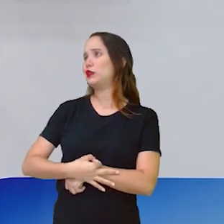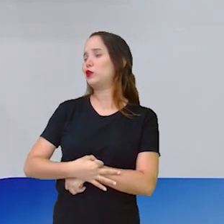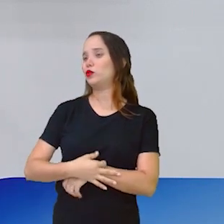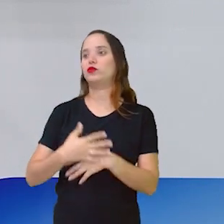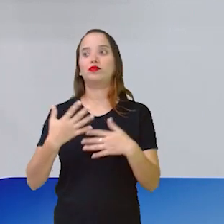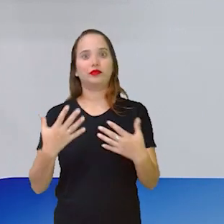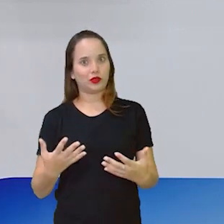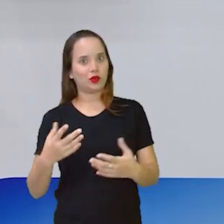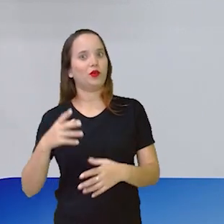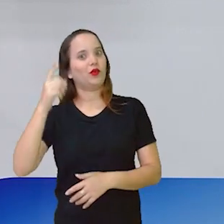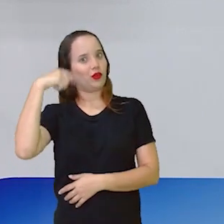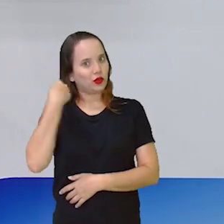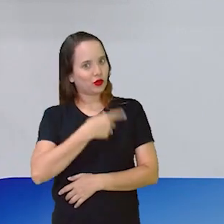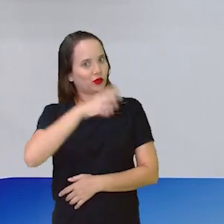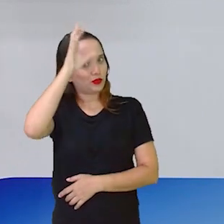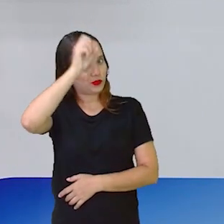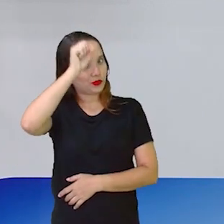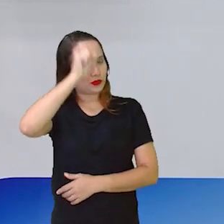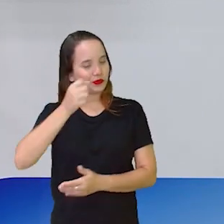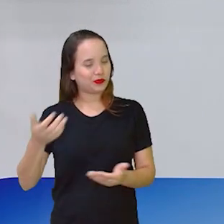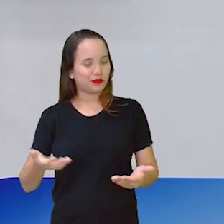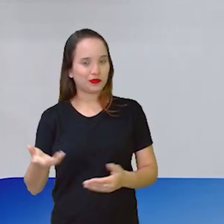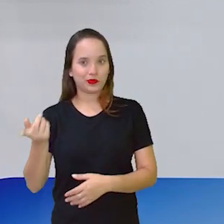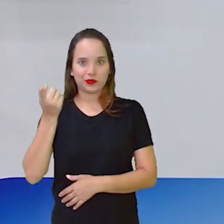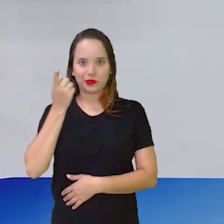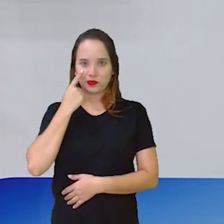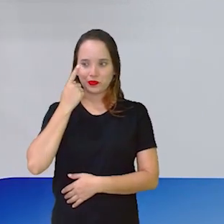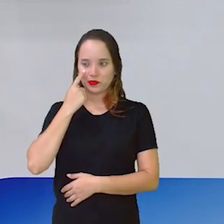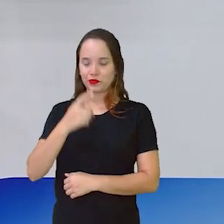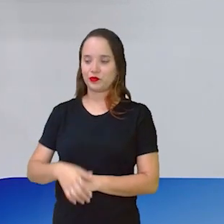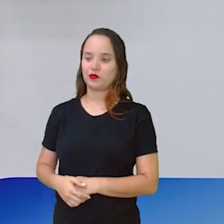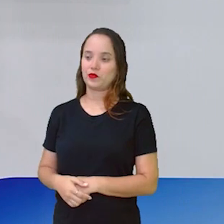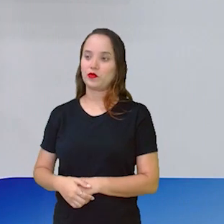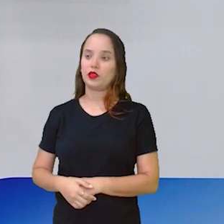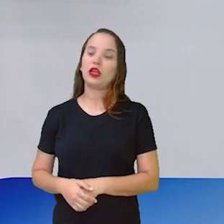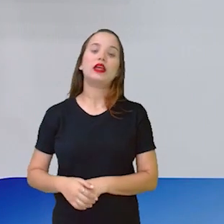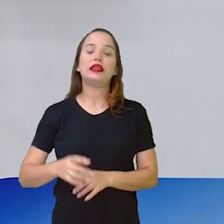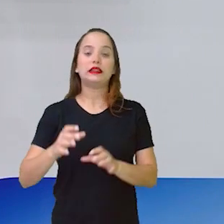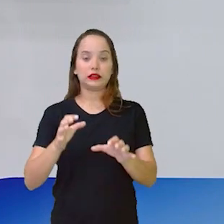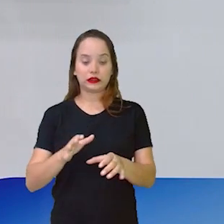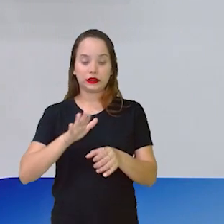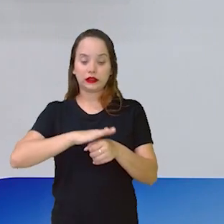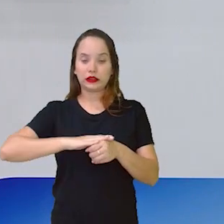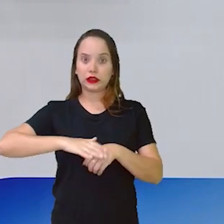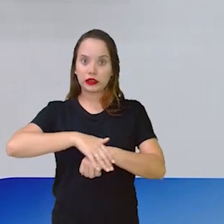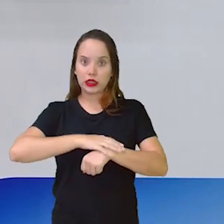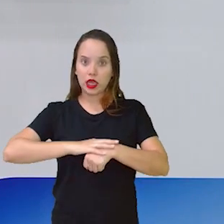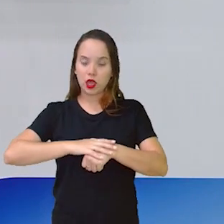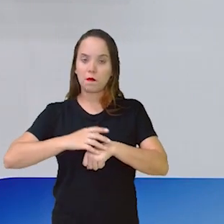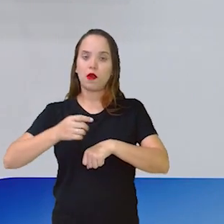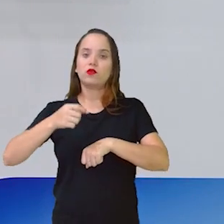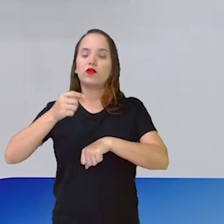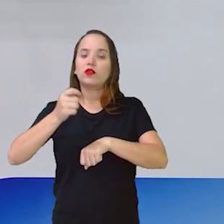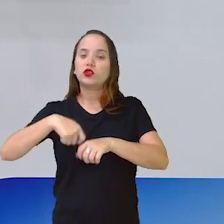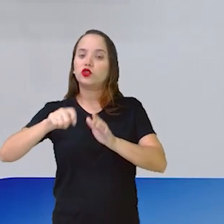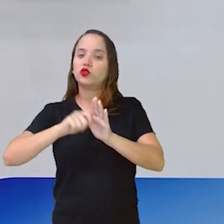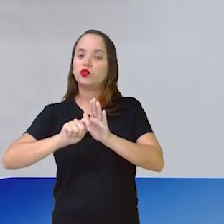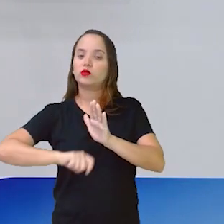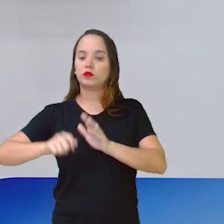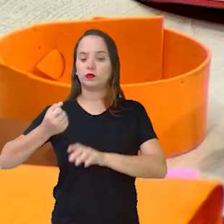A gente vai aprender agora. Olha só, na parte de cima aqui, nós vamos escrever o numeral 12.